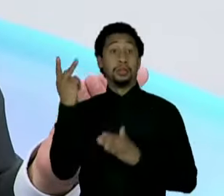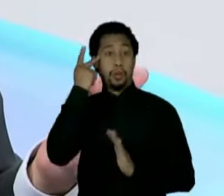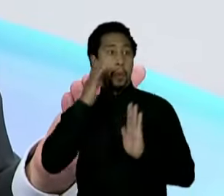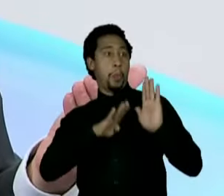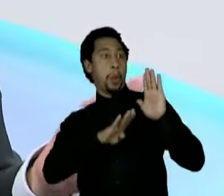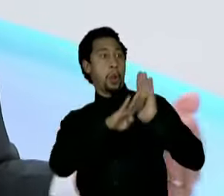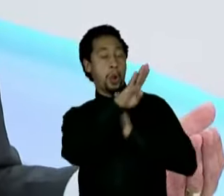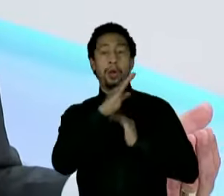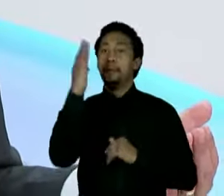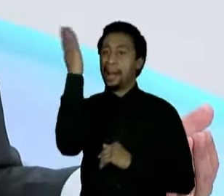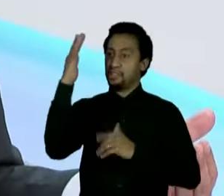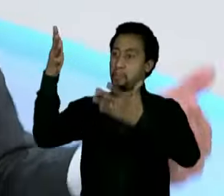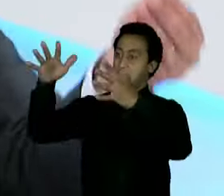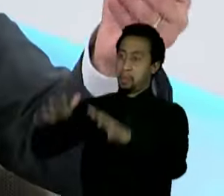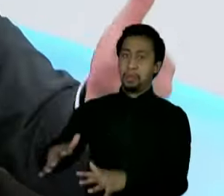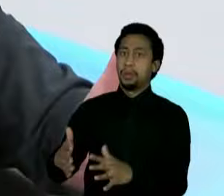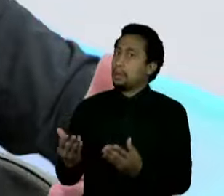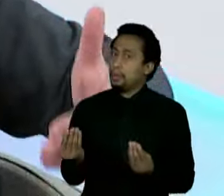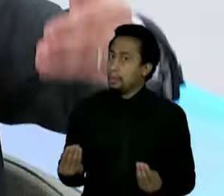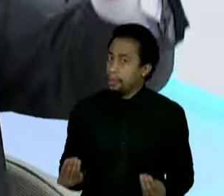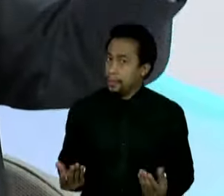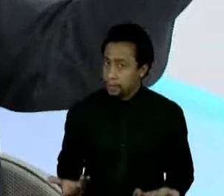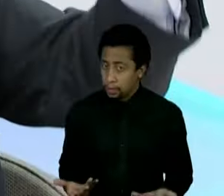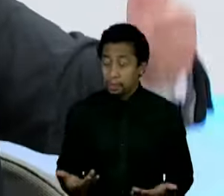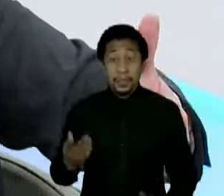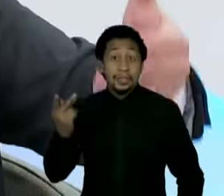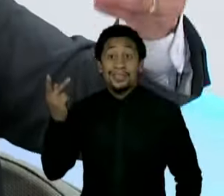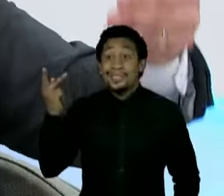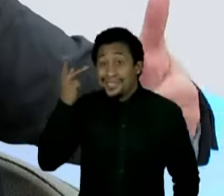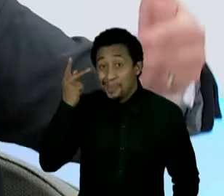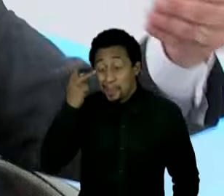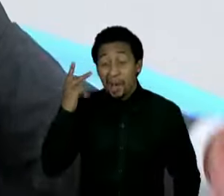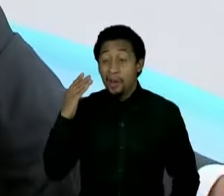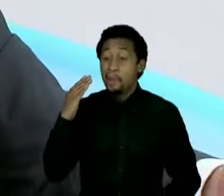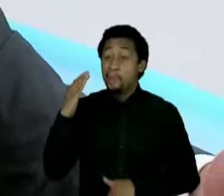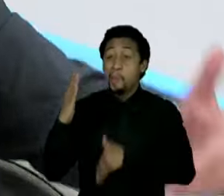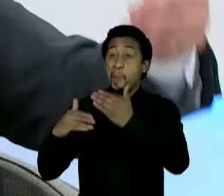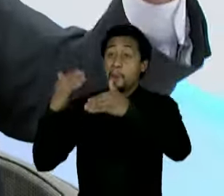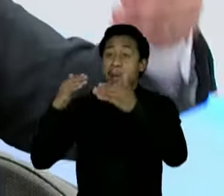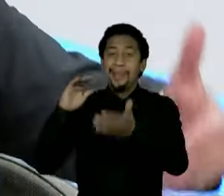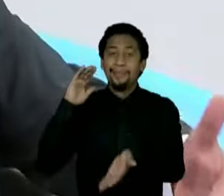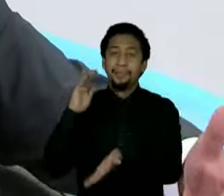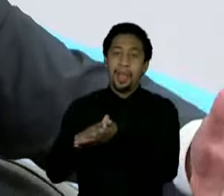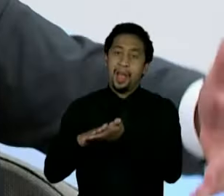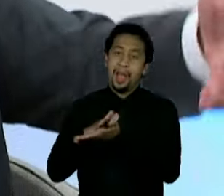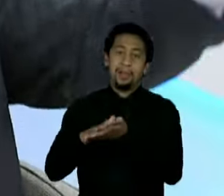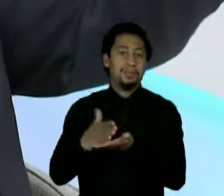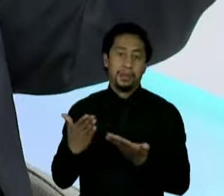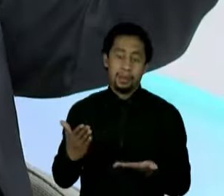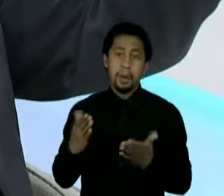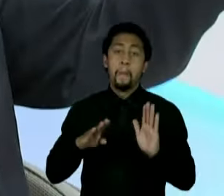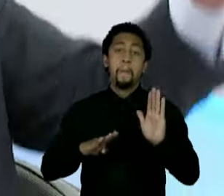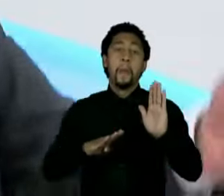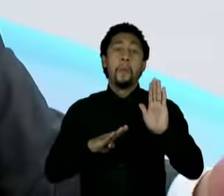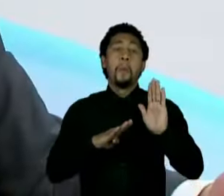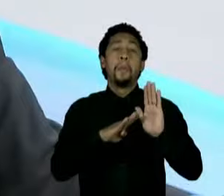estados brasileiros, sinceramente. Em São Paulo não houve nenhum crescimento de nada. Tudo que houve em São Paulo foi